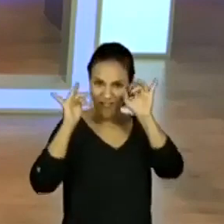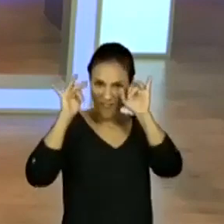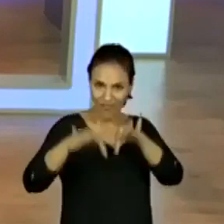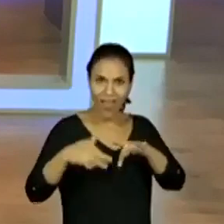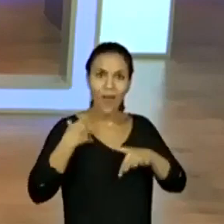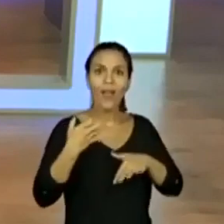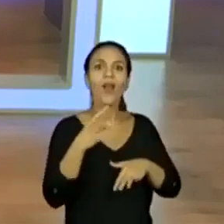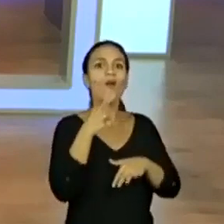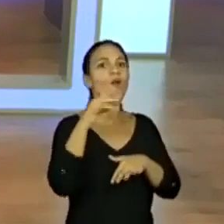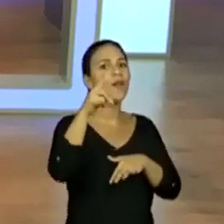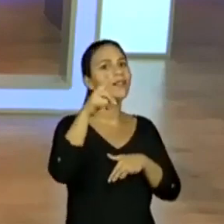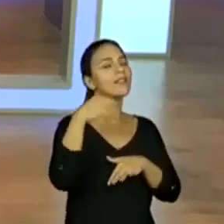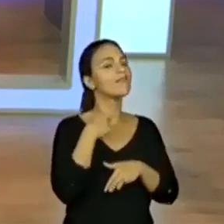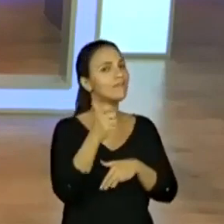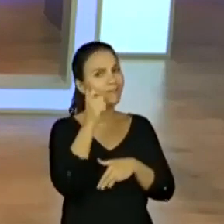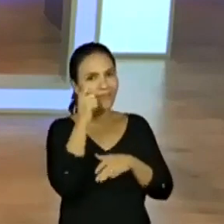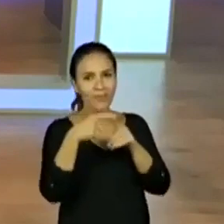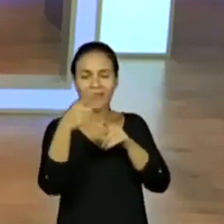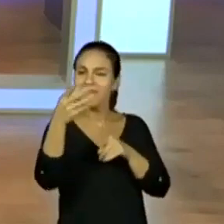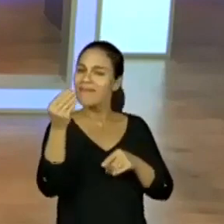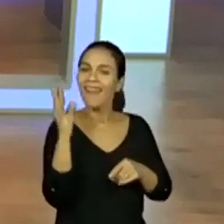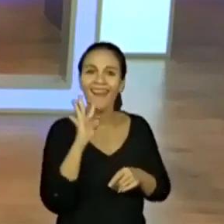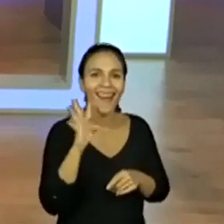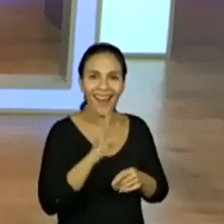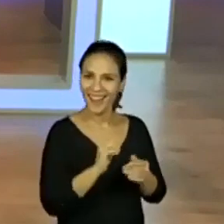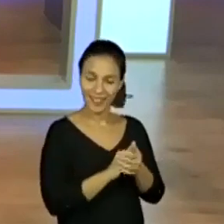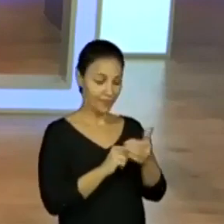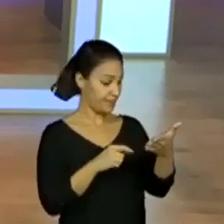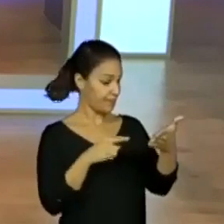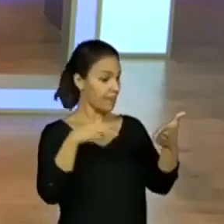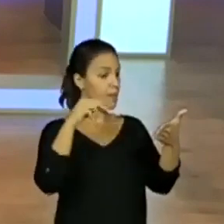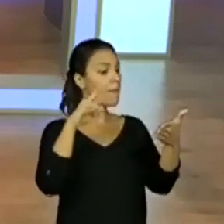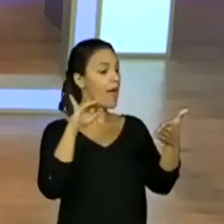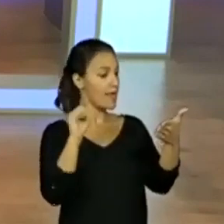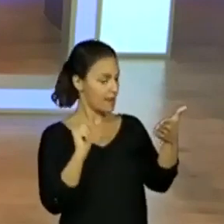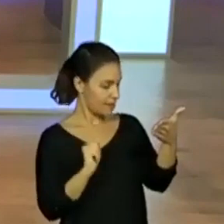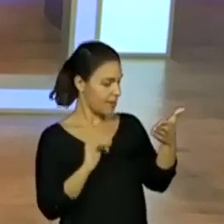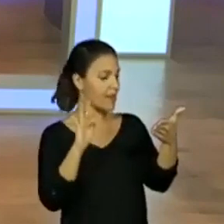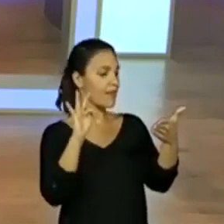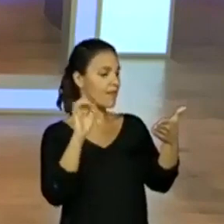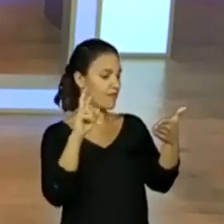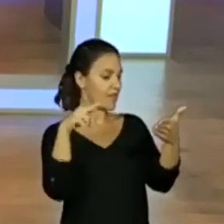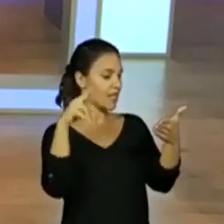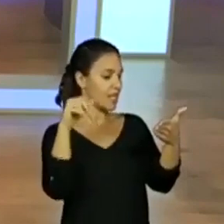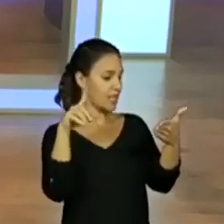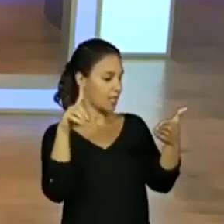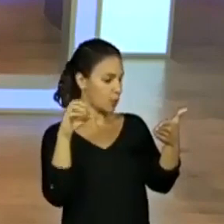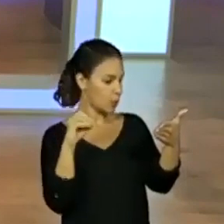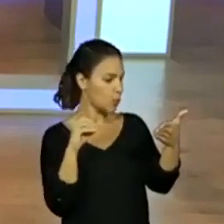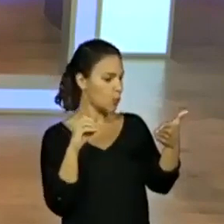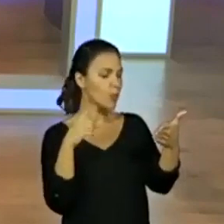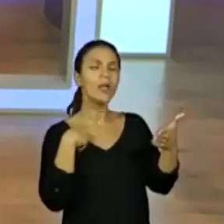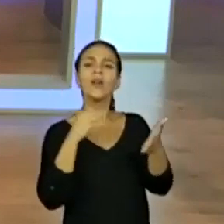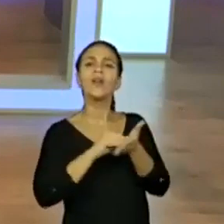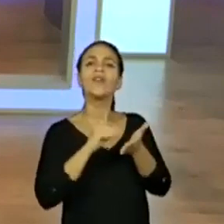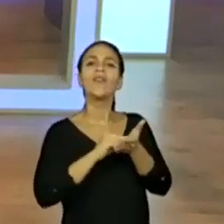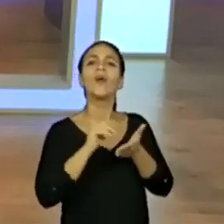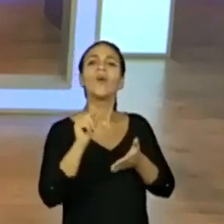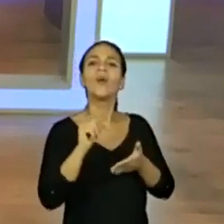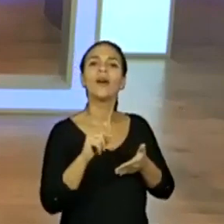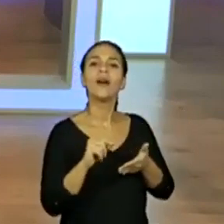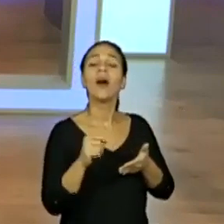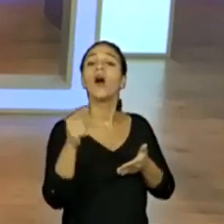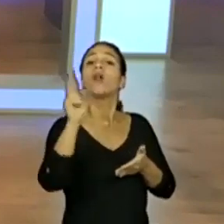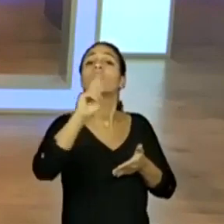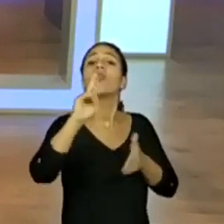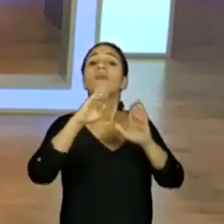tudo eu quero te conhecer, rapaz. Porque você é massa. Maria já está online. Fernando já está online. Sabe o eu estou sentindo falta? Do nome